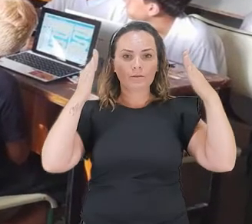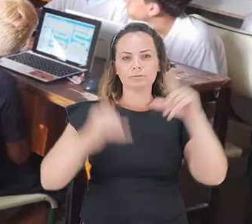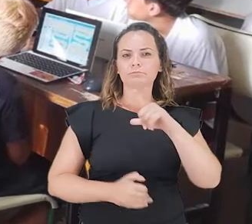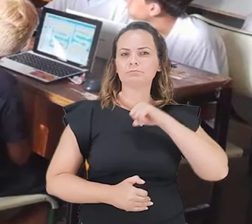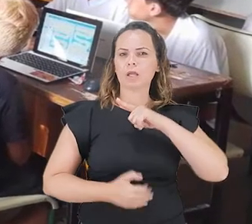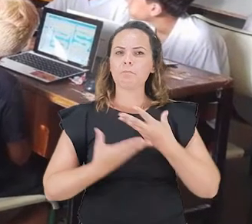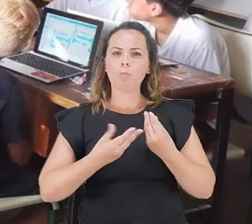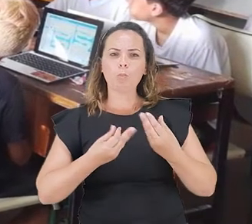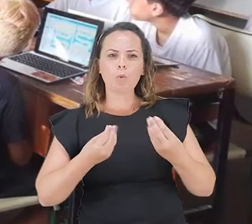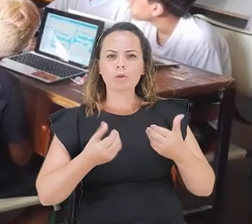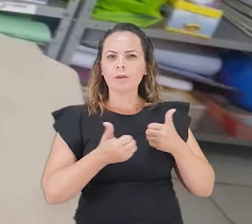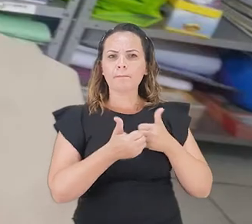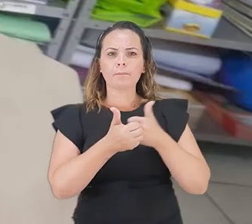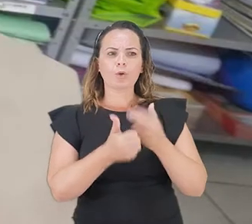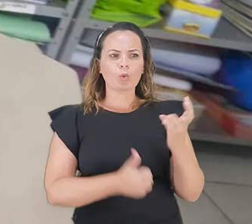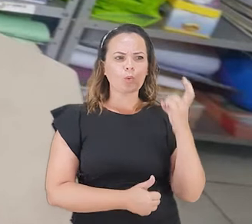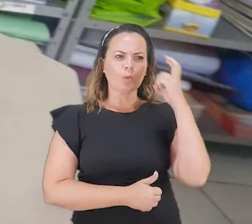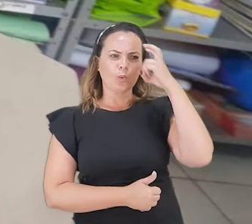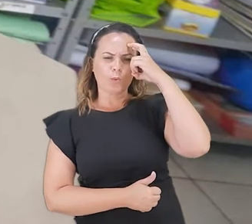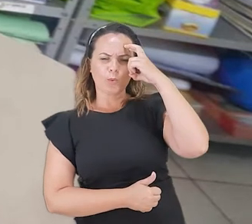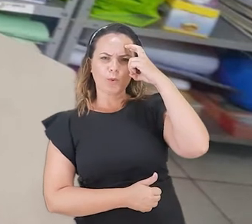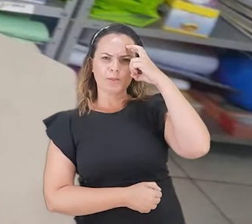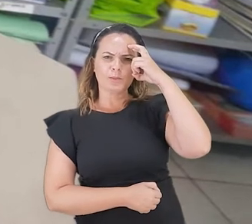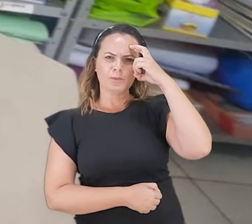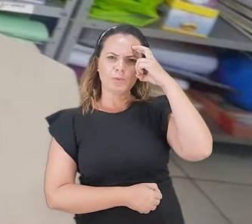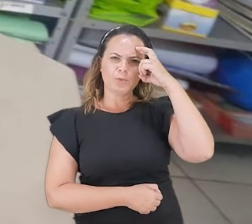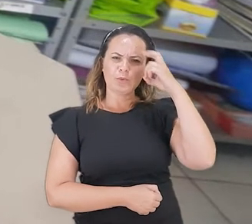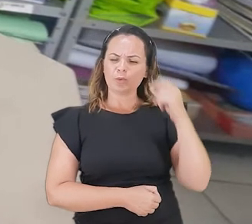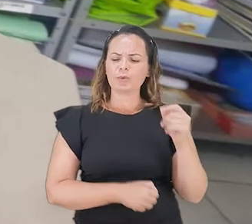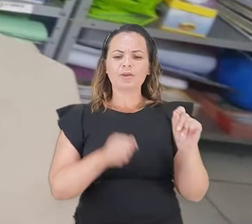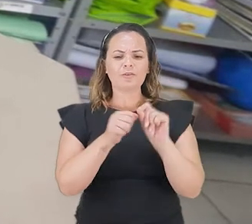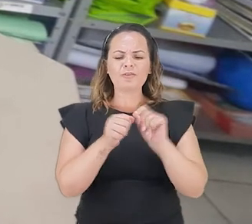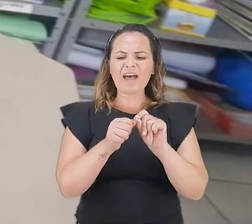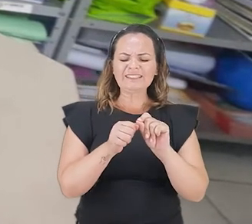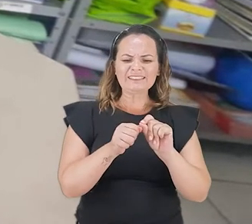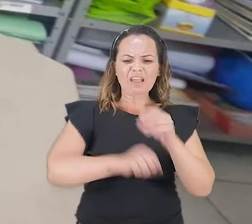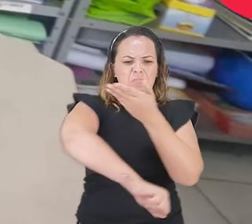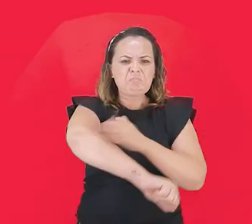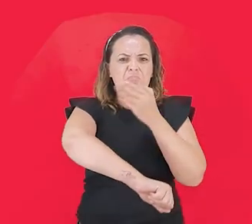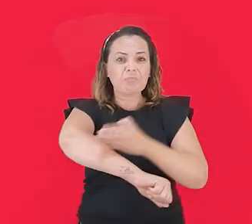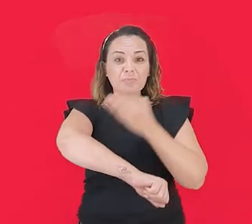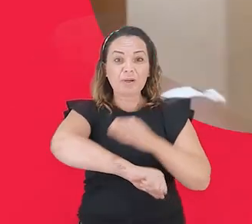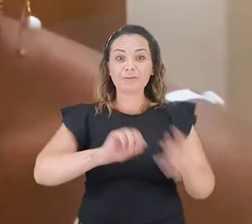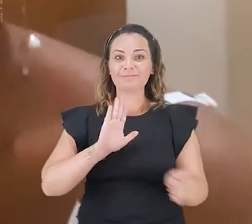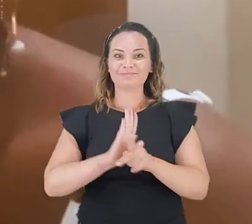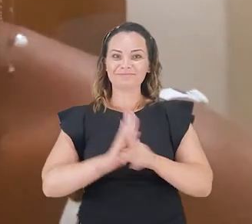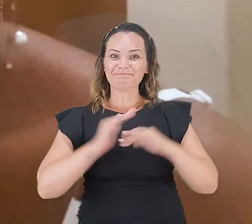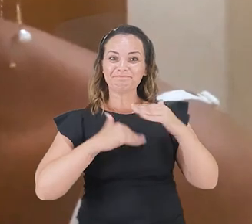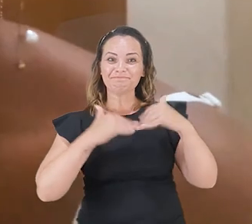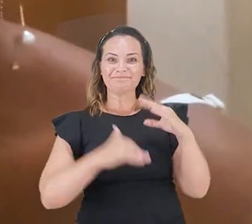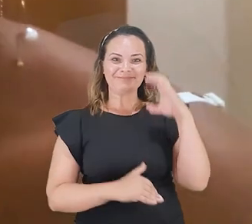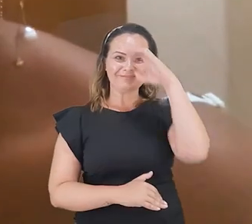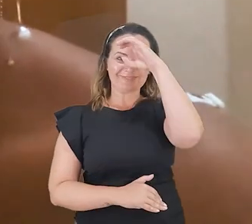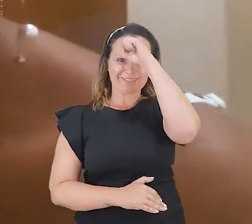muito essa questão da proximidade da cultura maker, né? Botar a mão, fazer mesmo para aprender. Caminhando